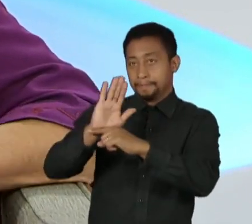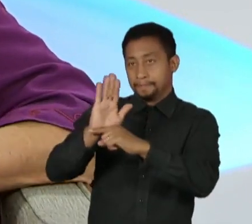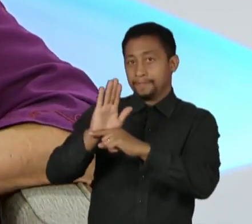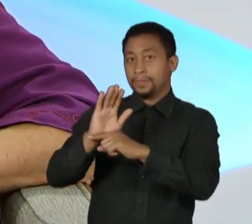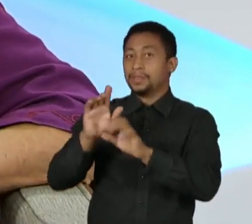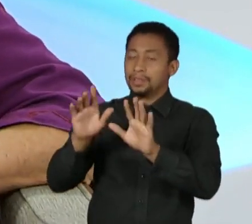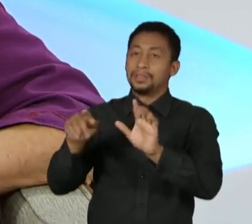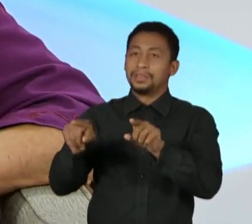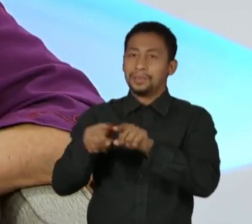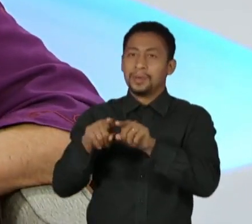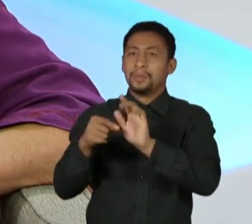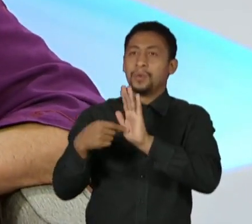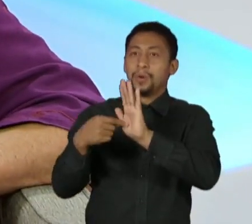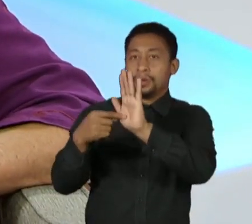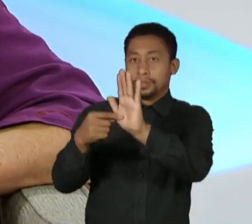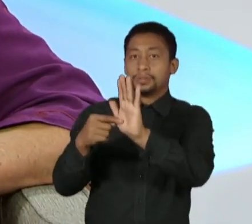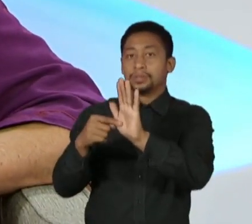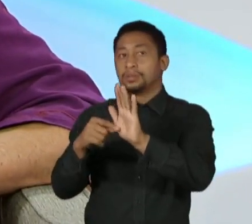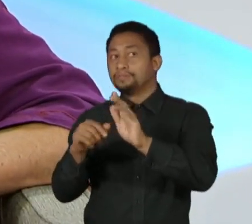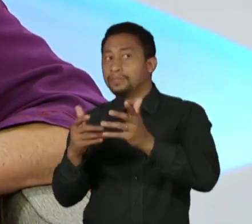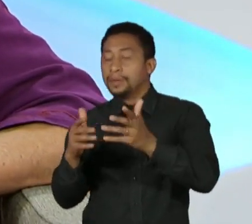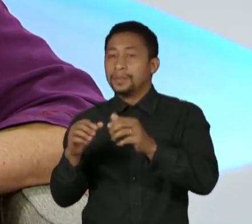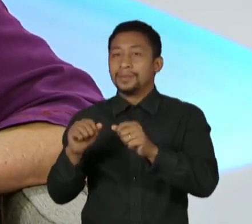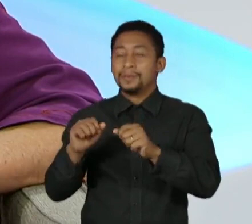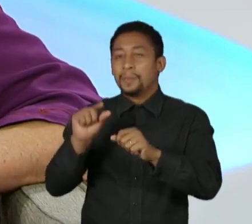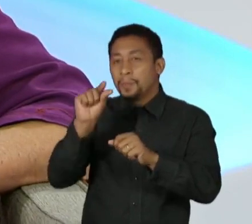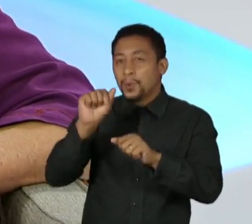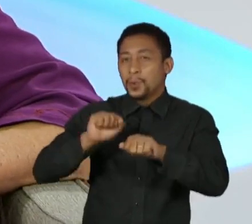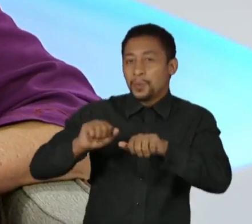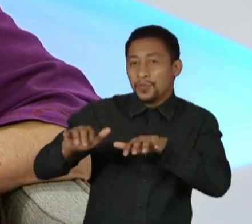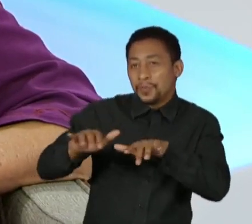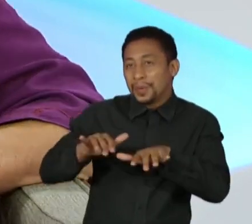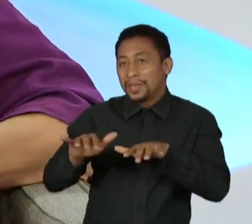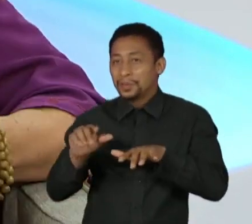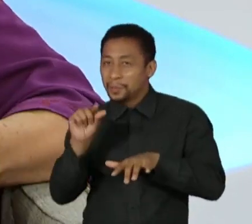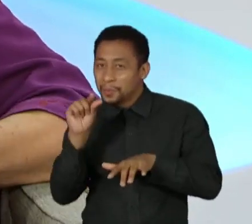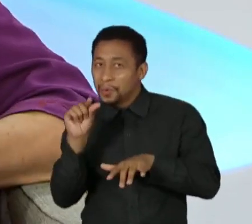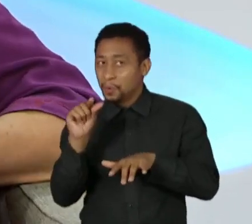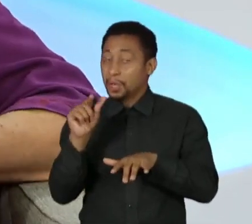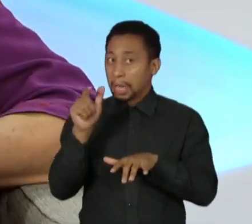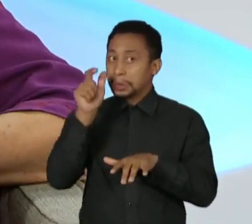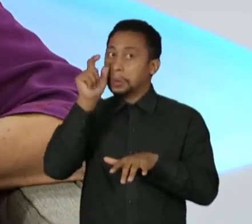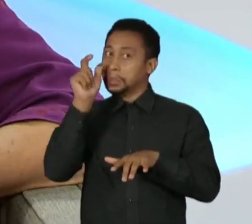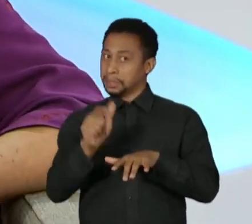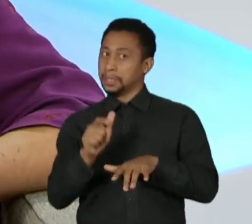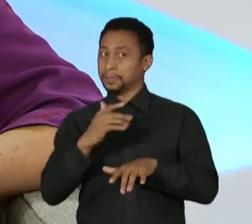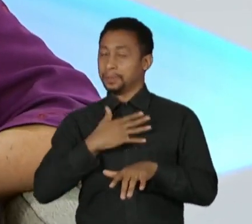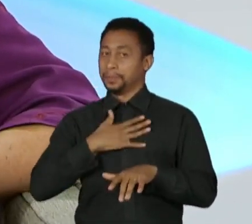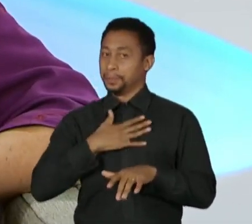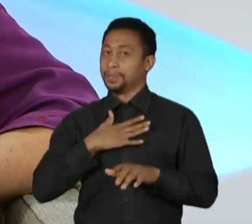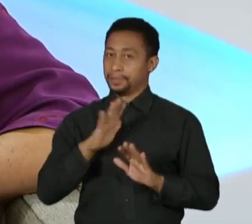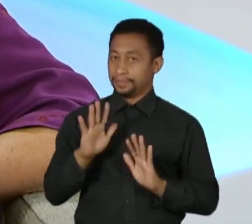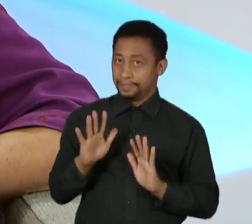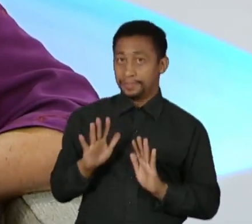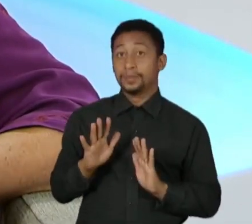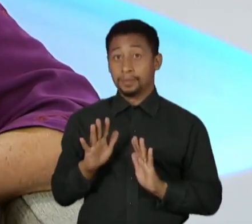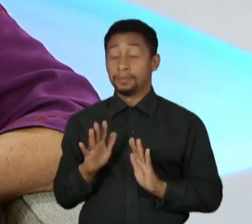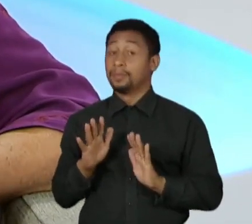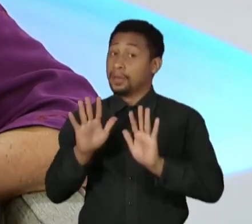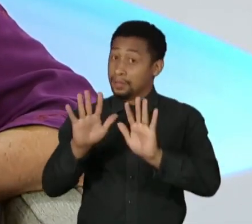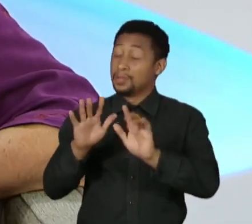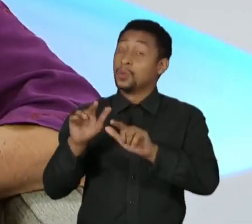stop motion é bem legal, bem fascinante. Agora, é isso, é um trabalho